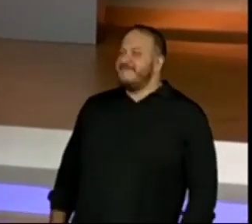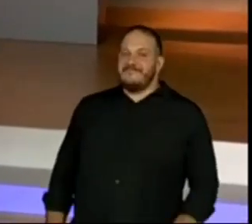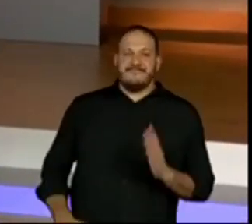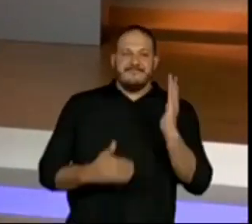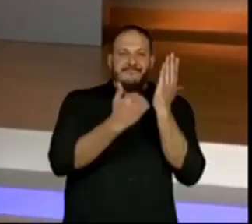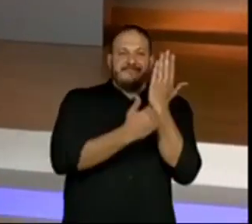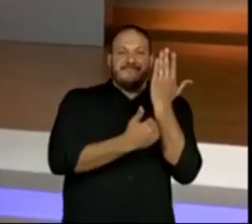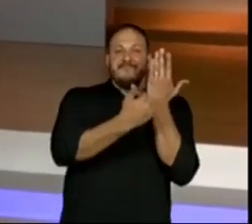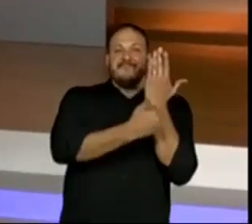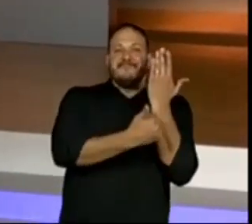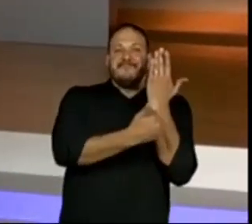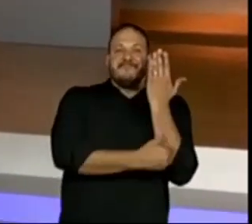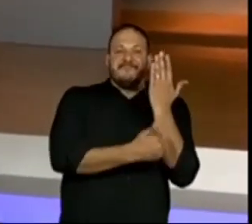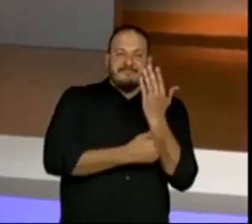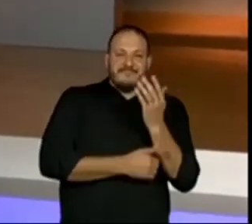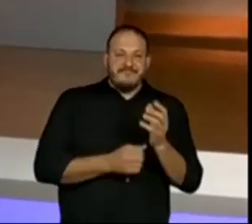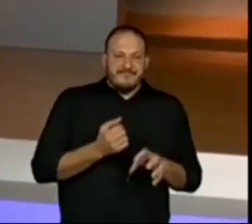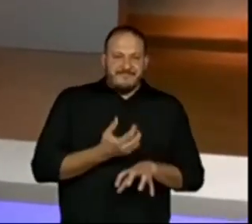Descascar.